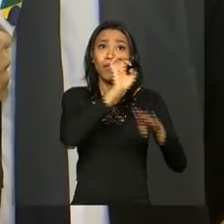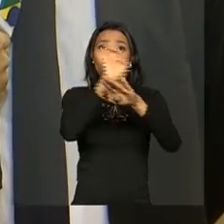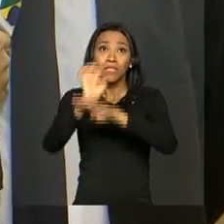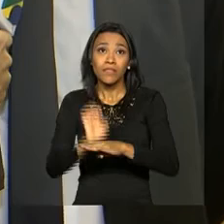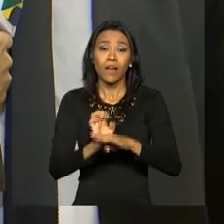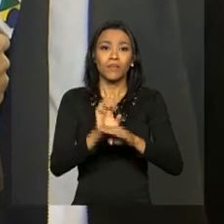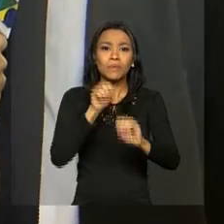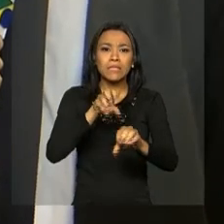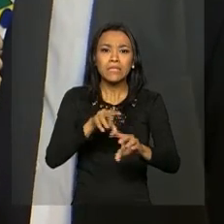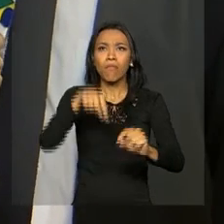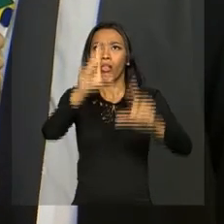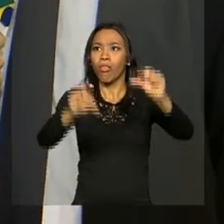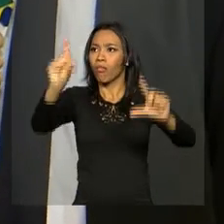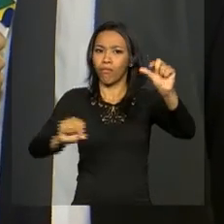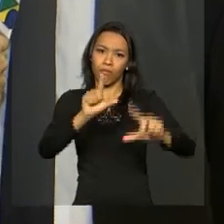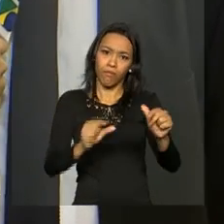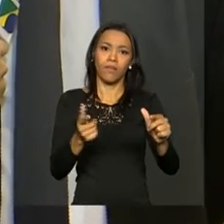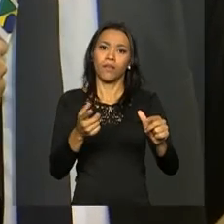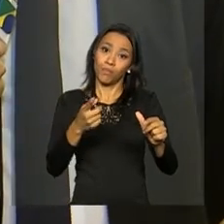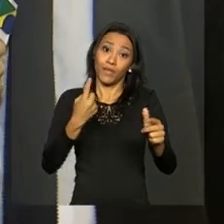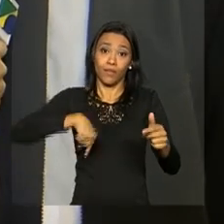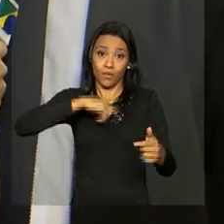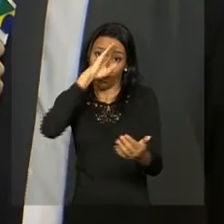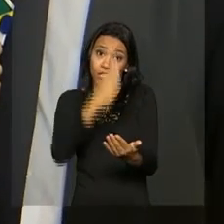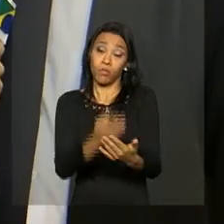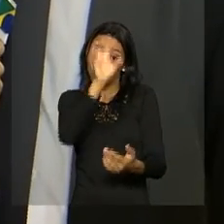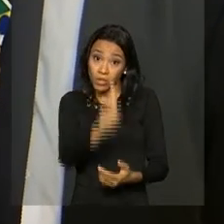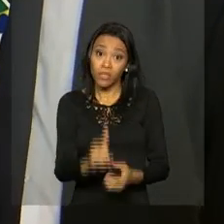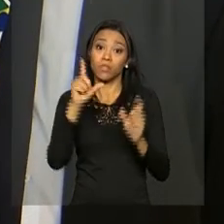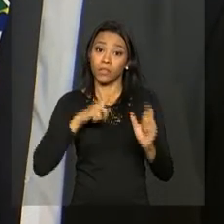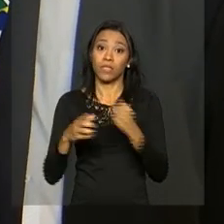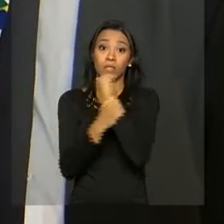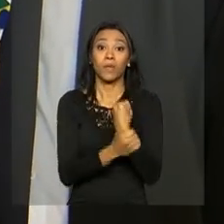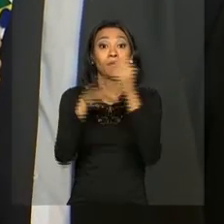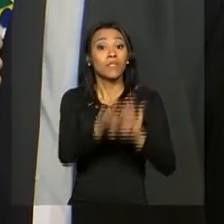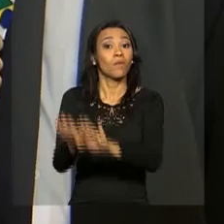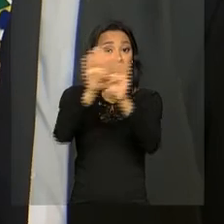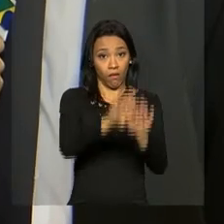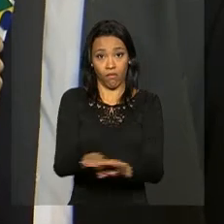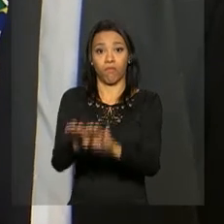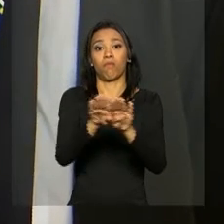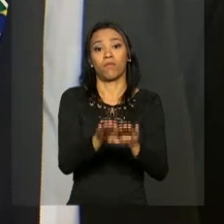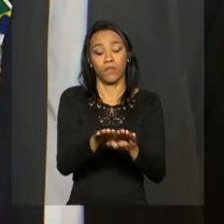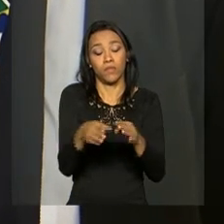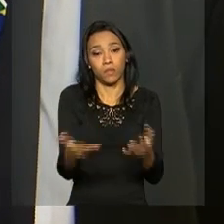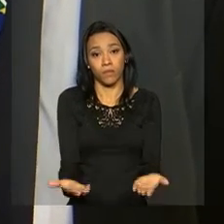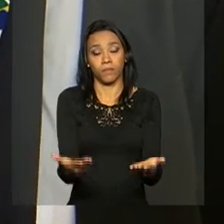combatida à medida que todos nós acreditamos que esse direito tem que ser assegurado a todos em igualdade de oportunidades.